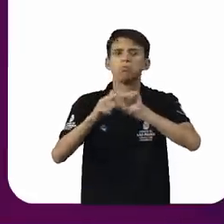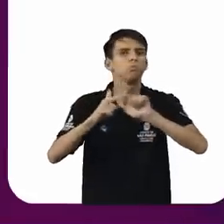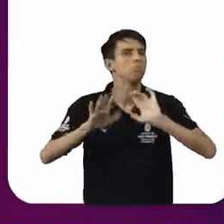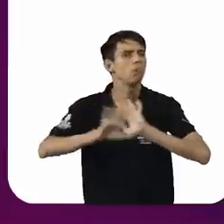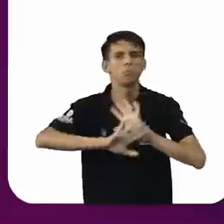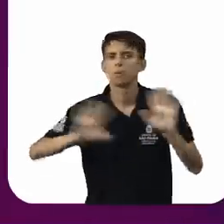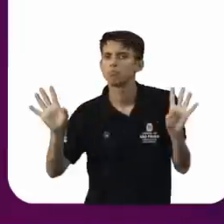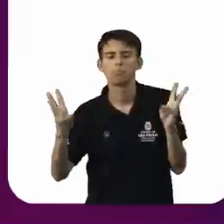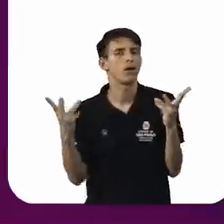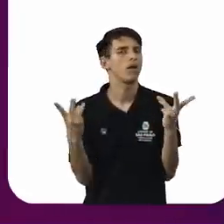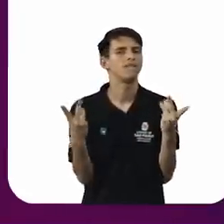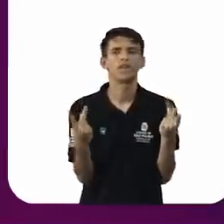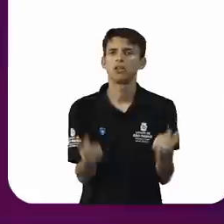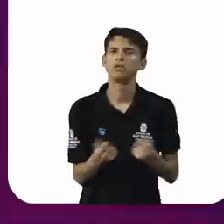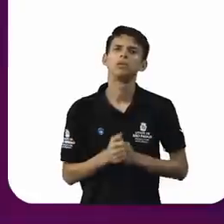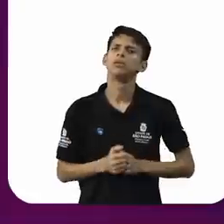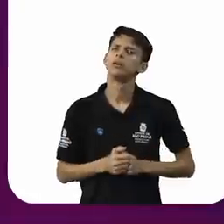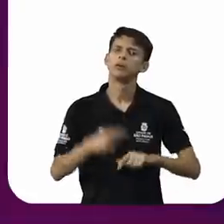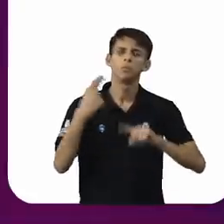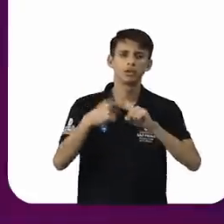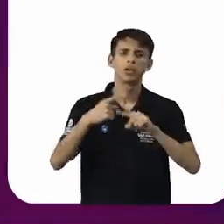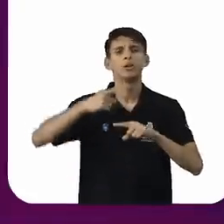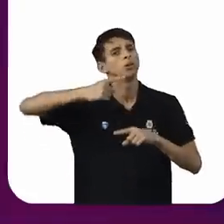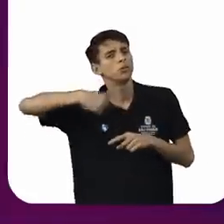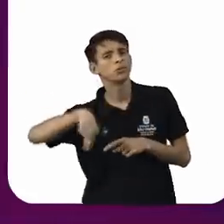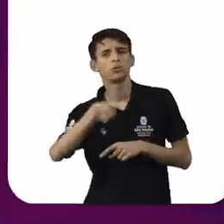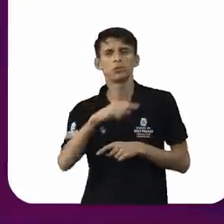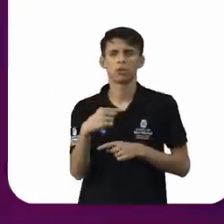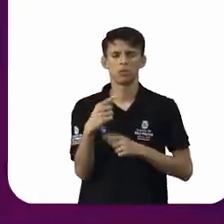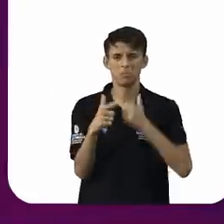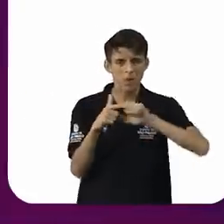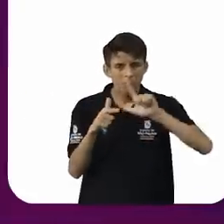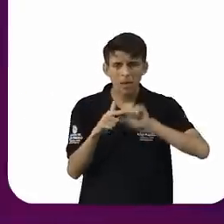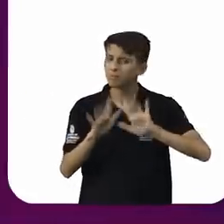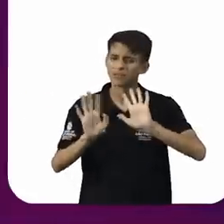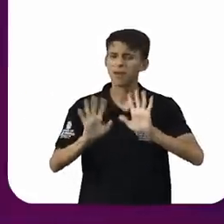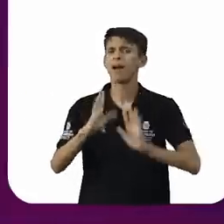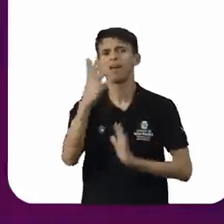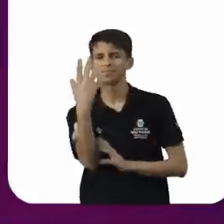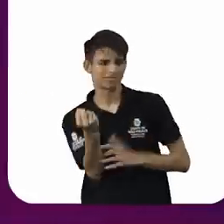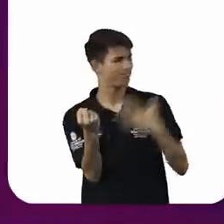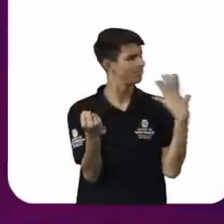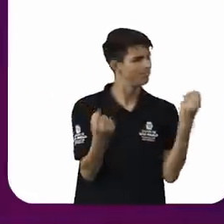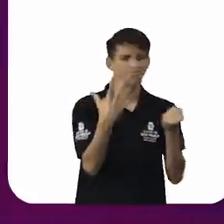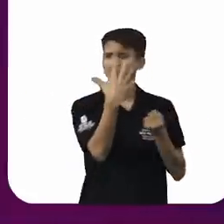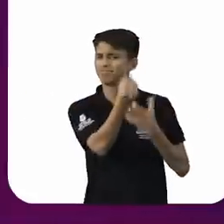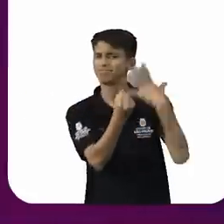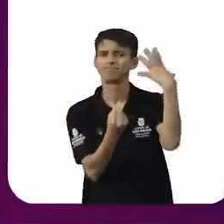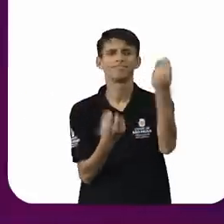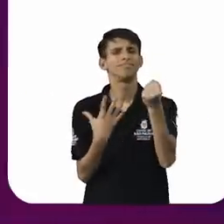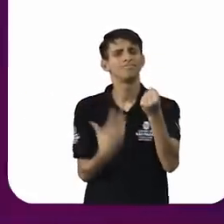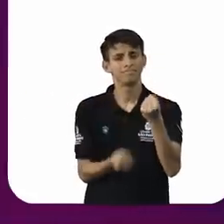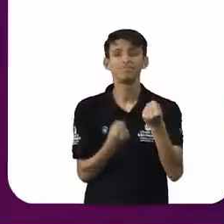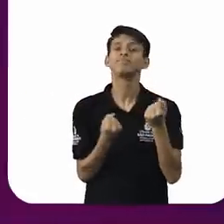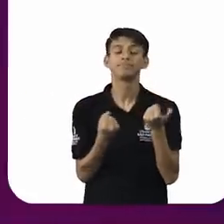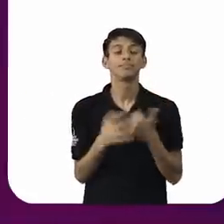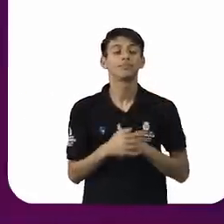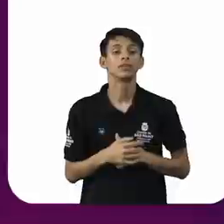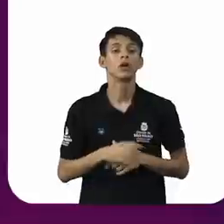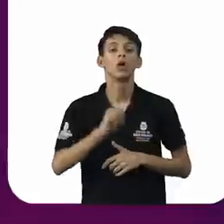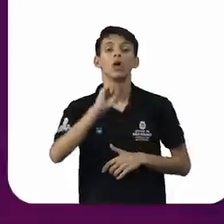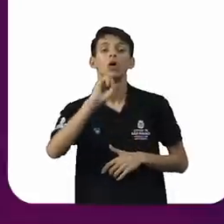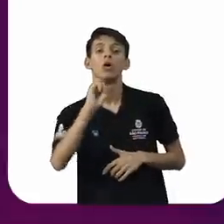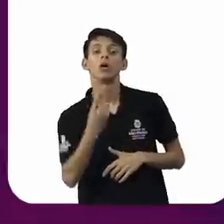maravilhosa! Por que nós decidimos tornar isso um problema? Por que nós decidimos? Ou alguém decidiu